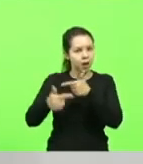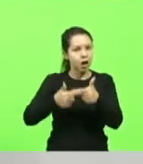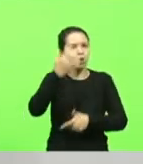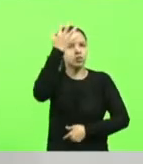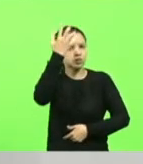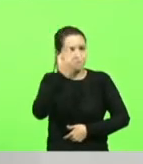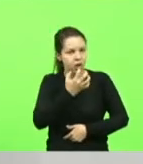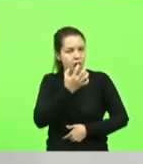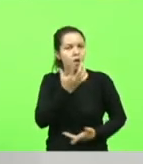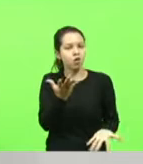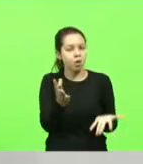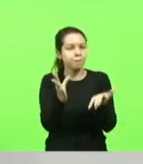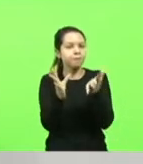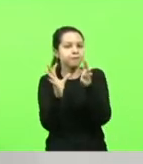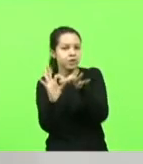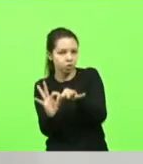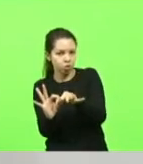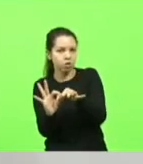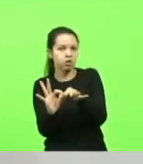da vinculação